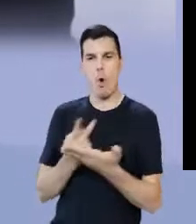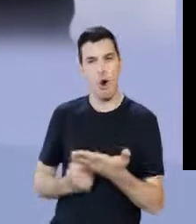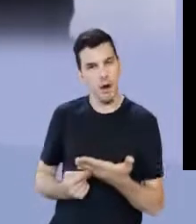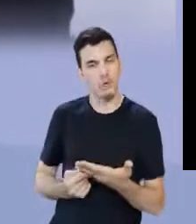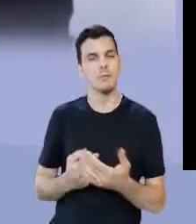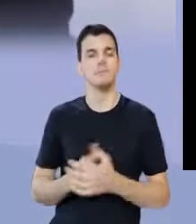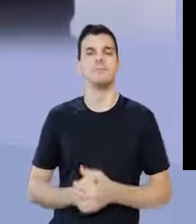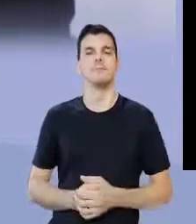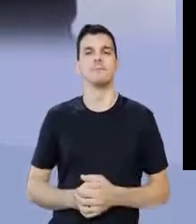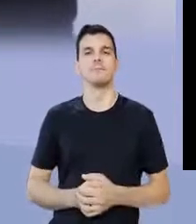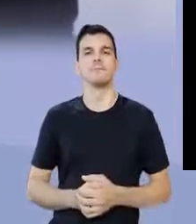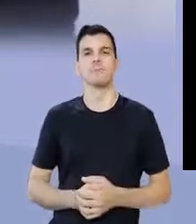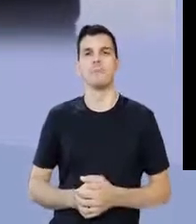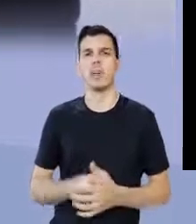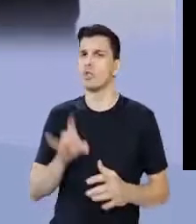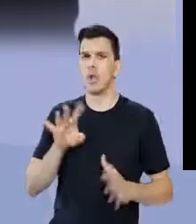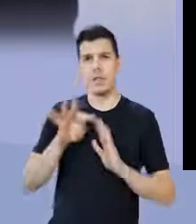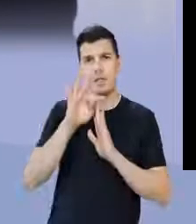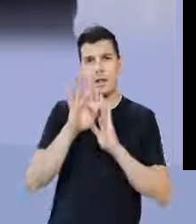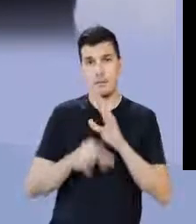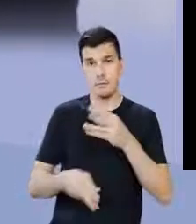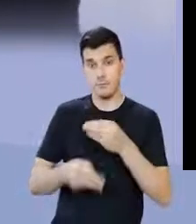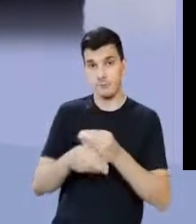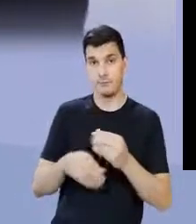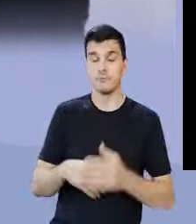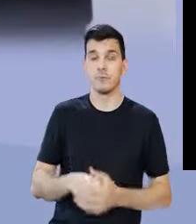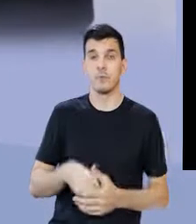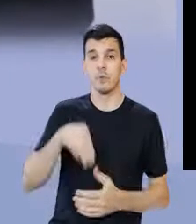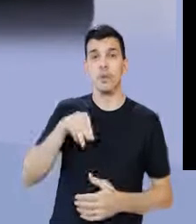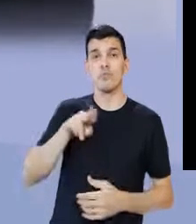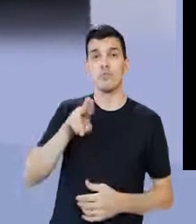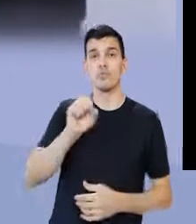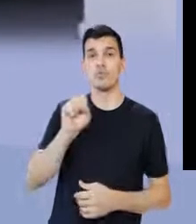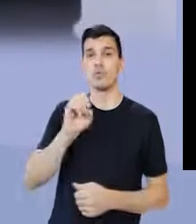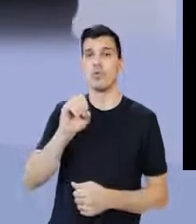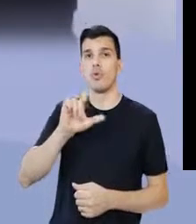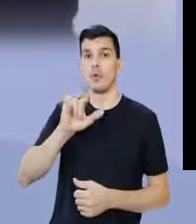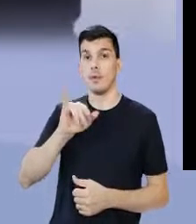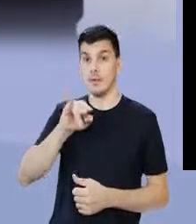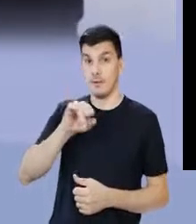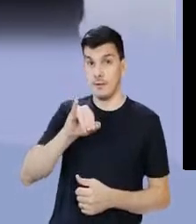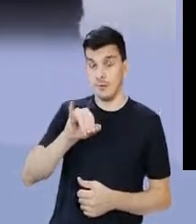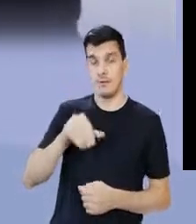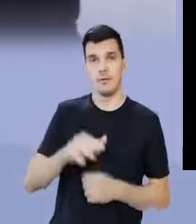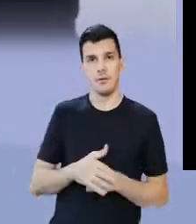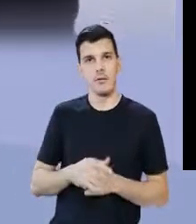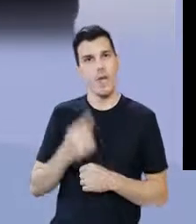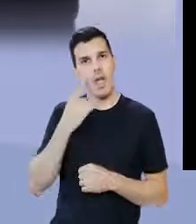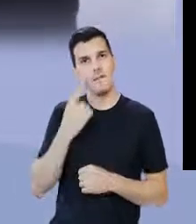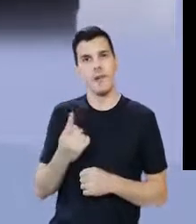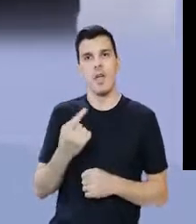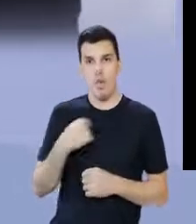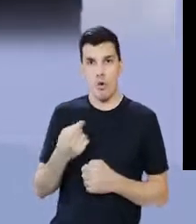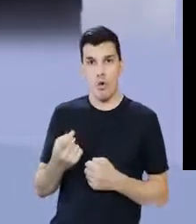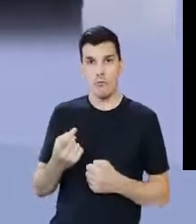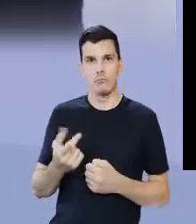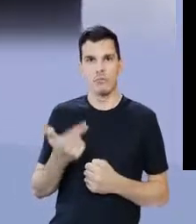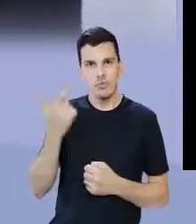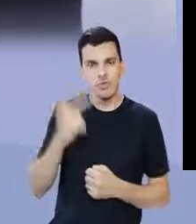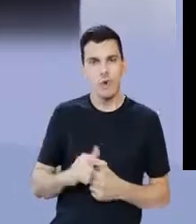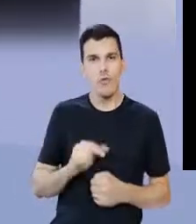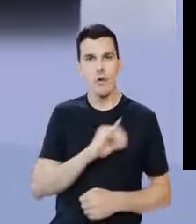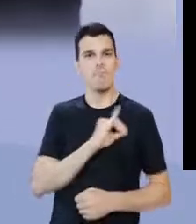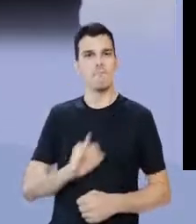apólogos, como Horácio, e Vigília, bom, isso aqui, foi Mussolini, quando ele se acendeu, ele disse que, ele